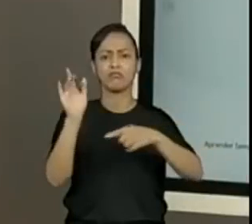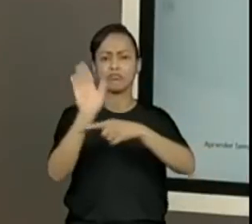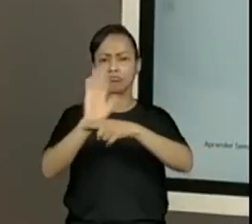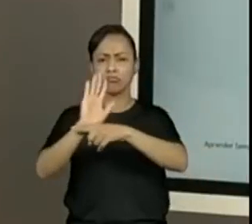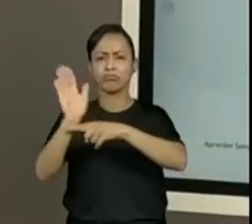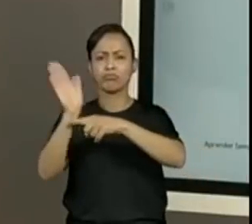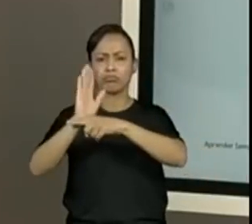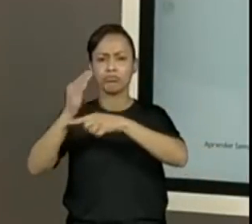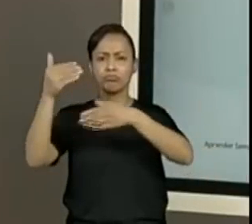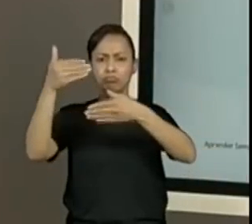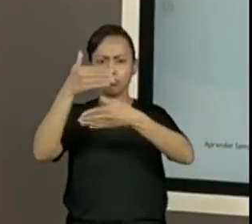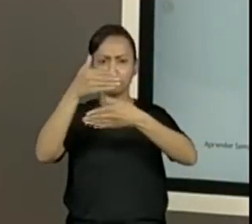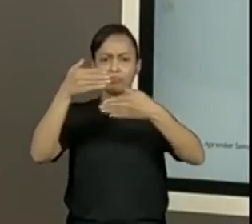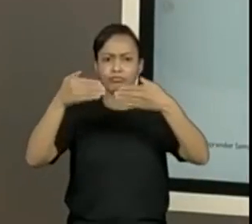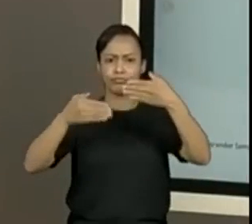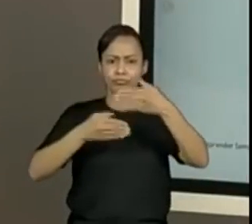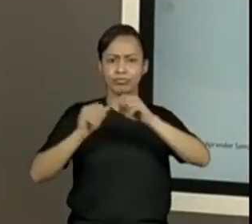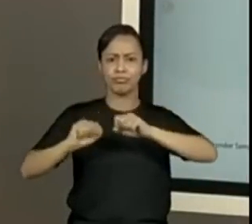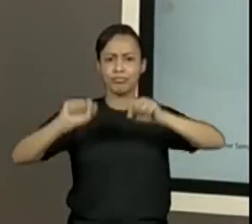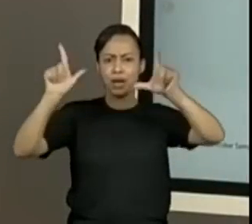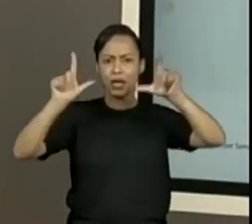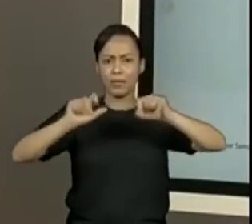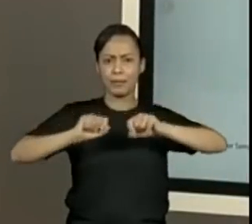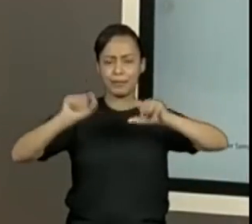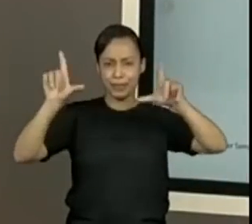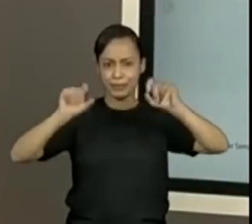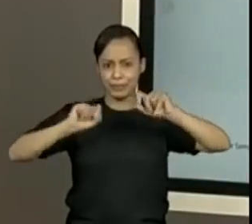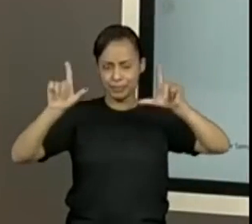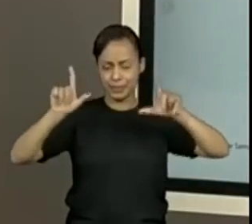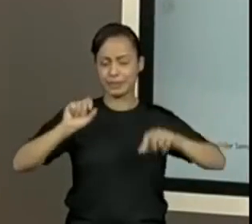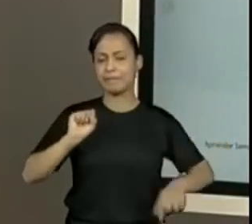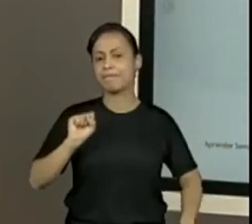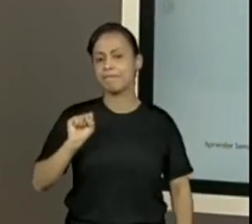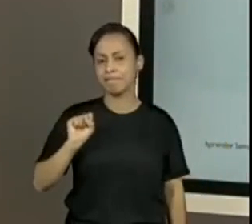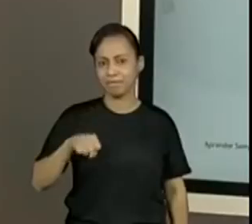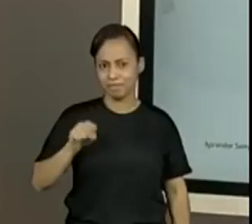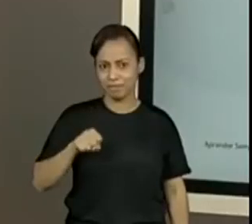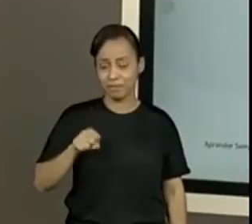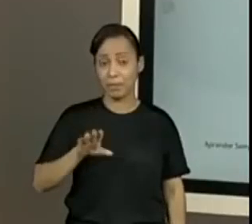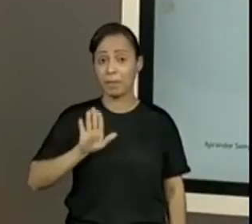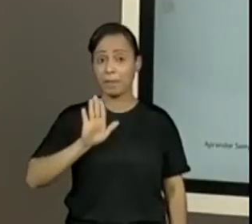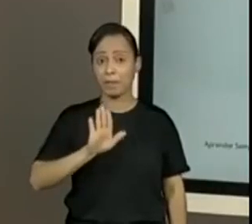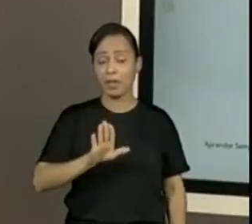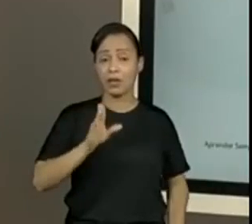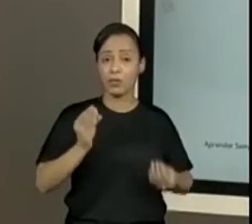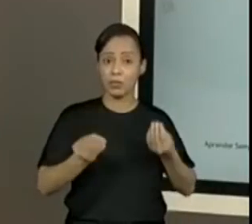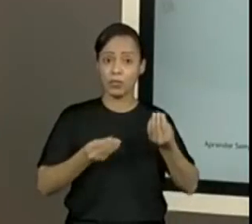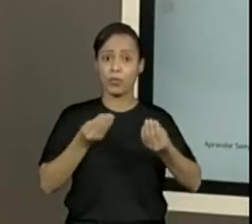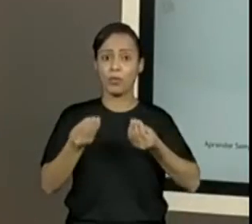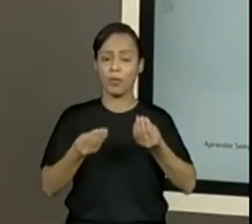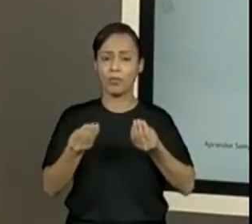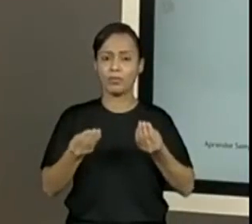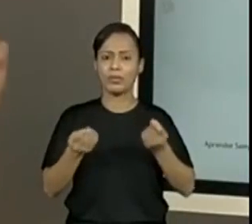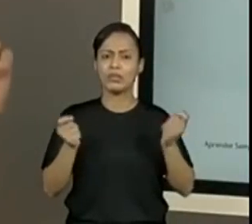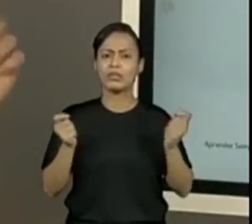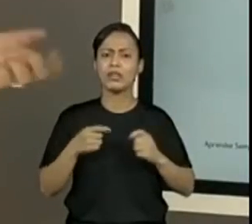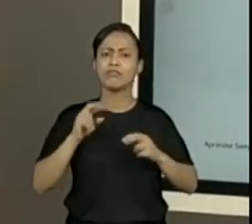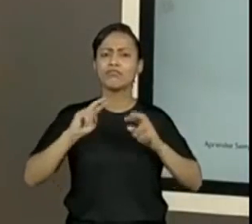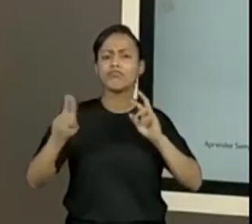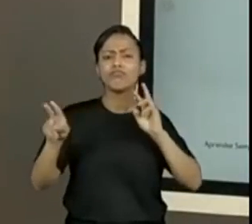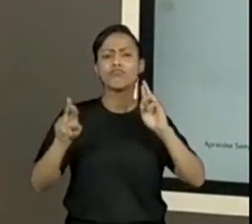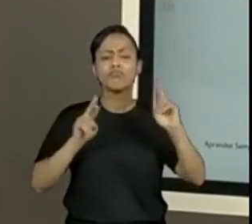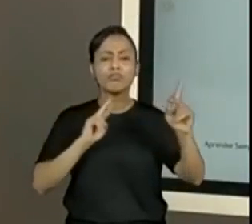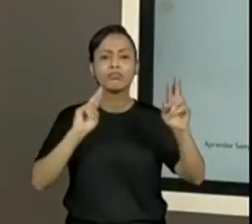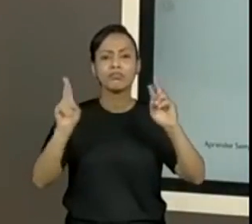Sim. Essa notícia, ela é uma entrada nesse momento de vocês. Vocês vão perceber alguns detalhes diferentes.